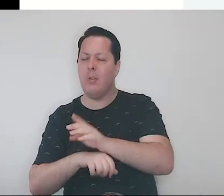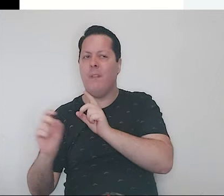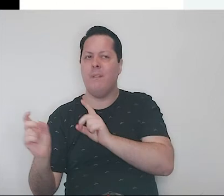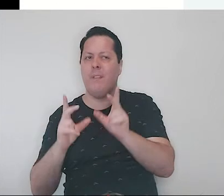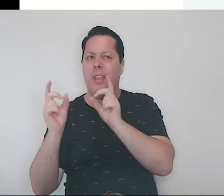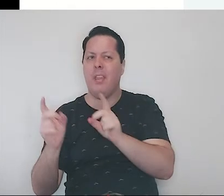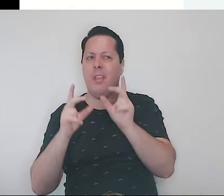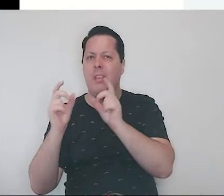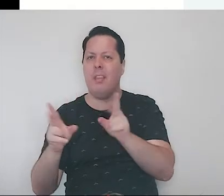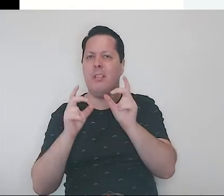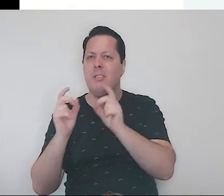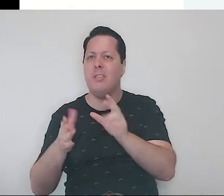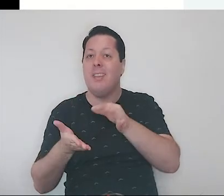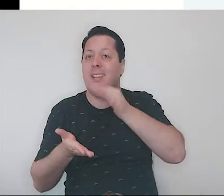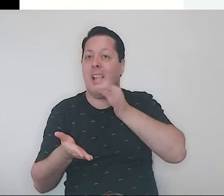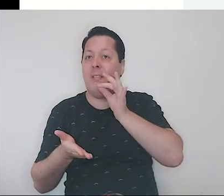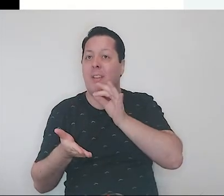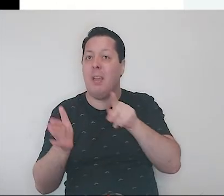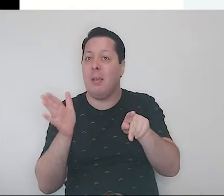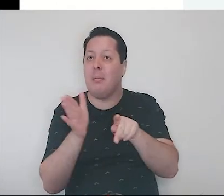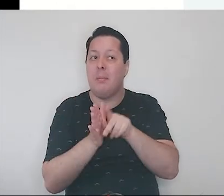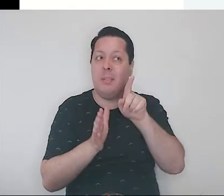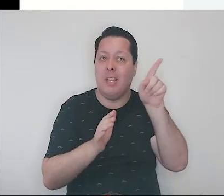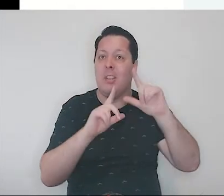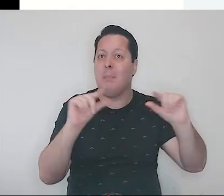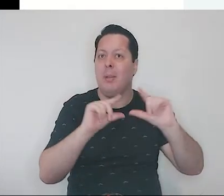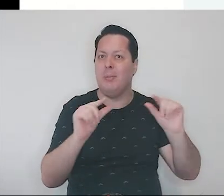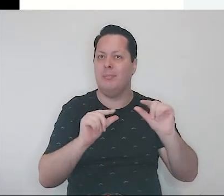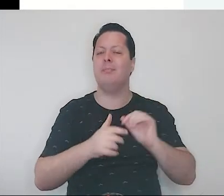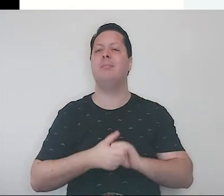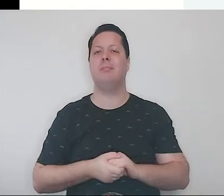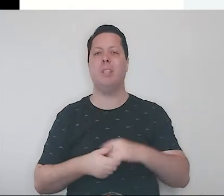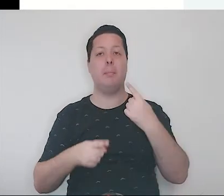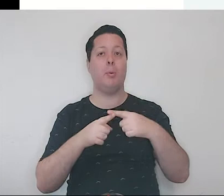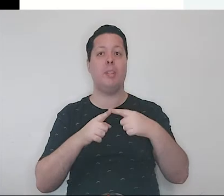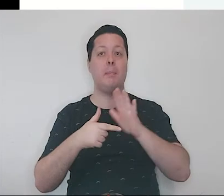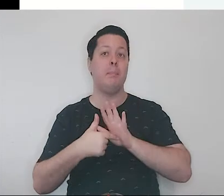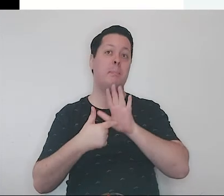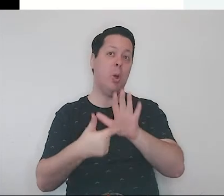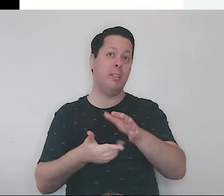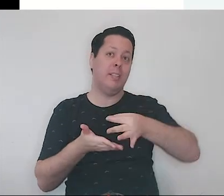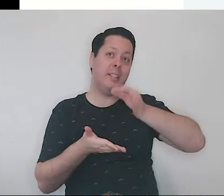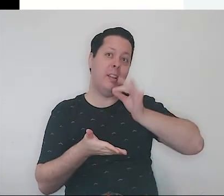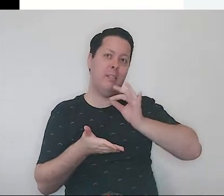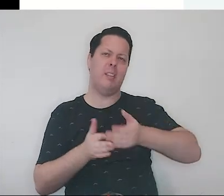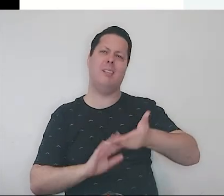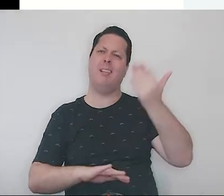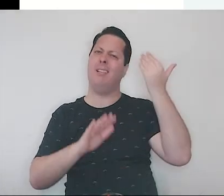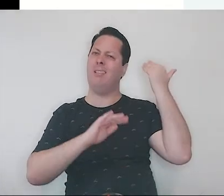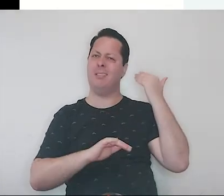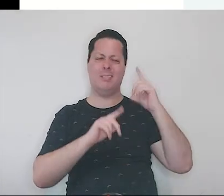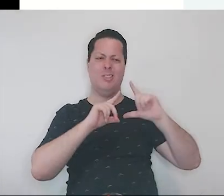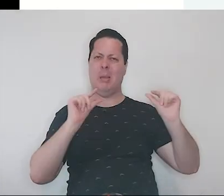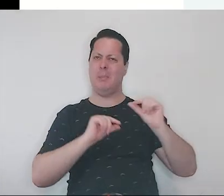para o Japão, com essa apresentação de café no Japão, que naquela época